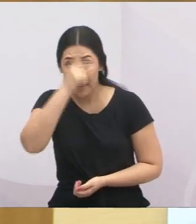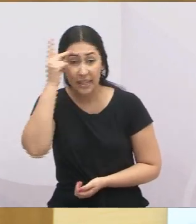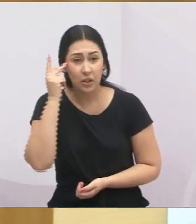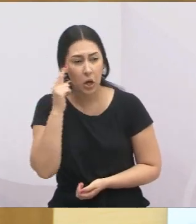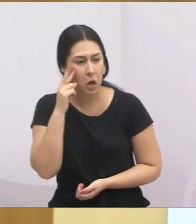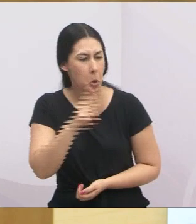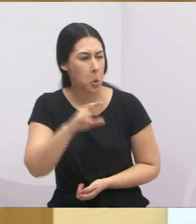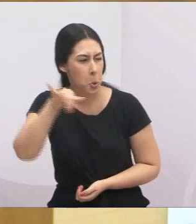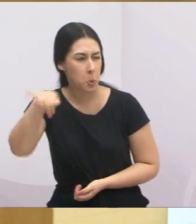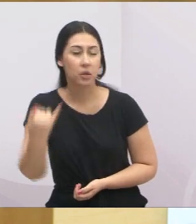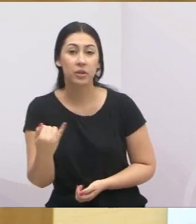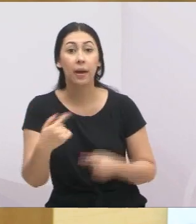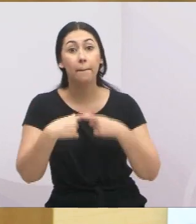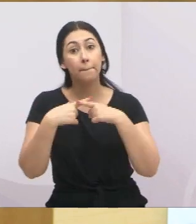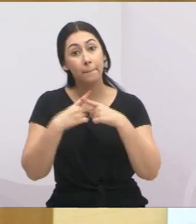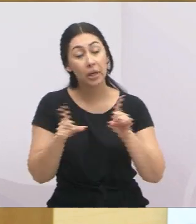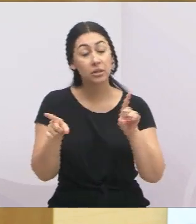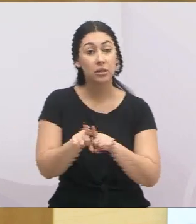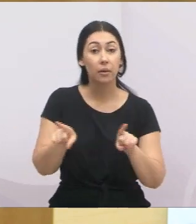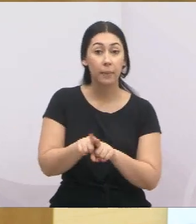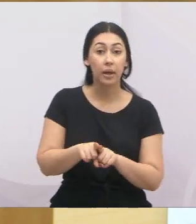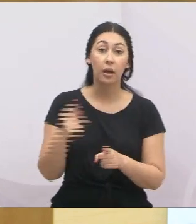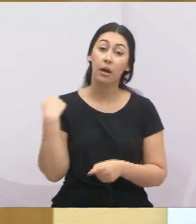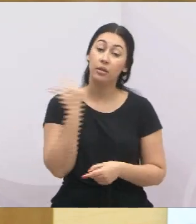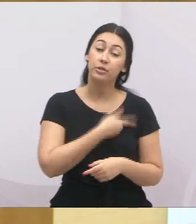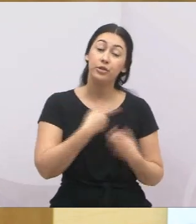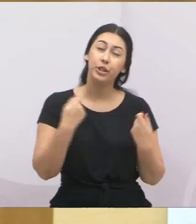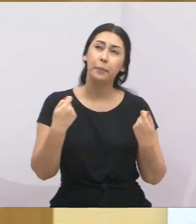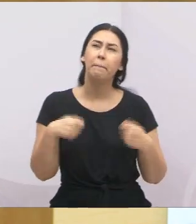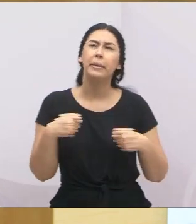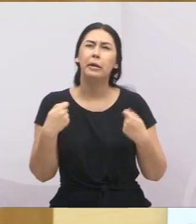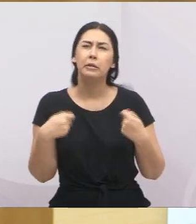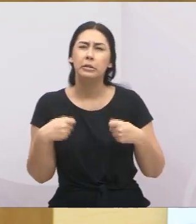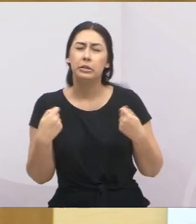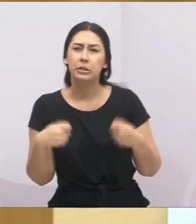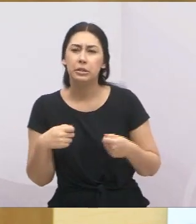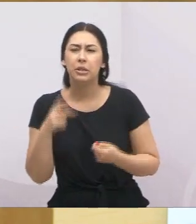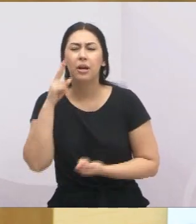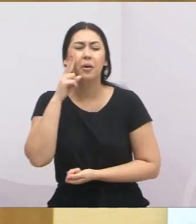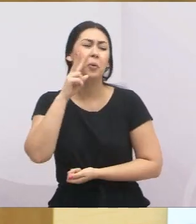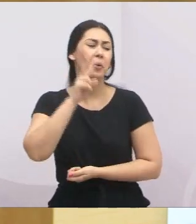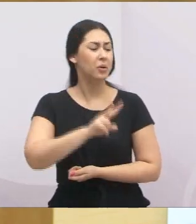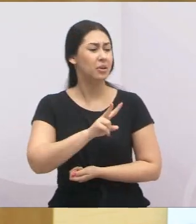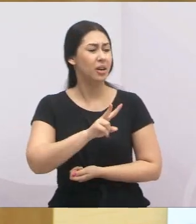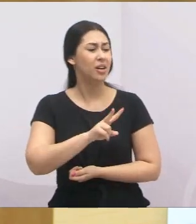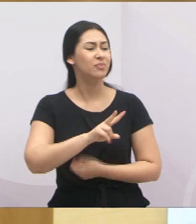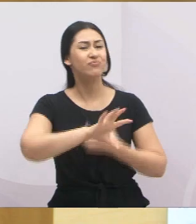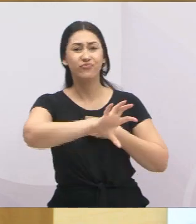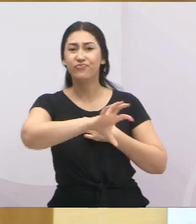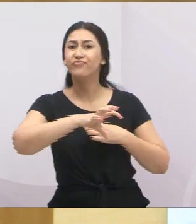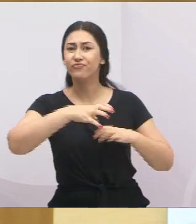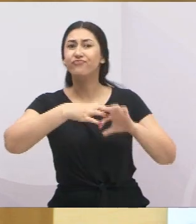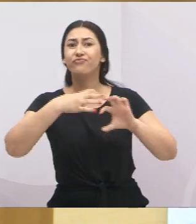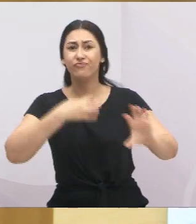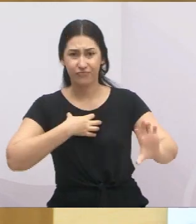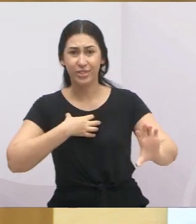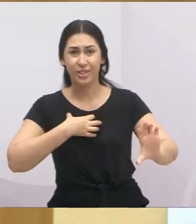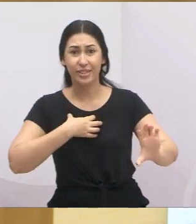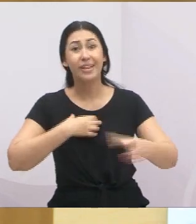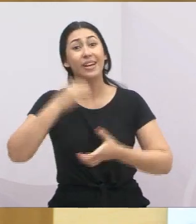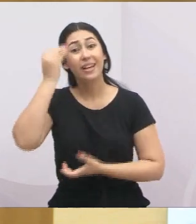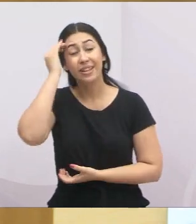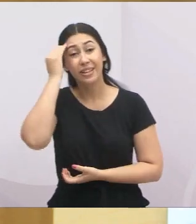situação, mas ao mesmo tempo hoje nós não podemos deixar de olhar para essas pessoas e saber que no nosso país